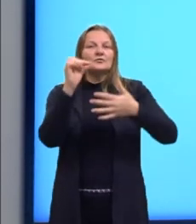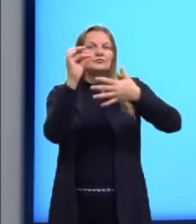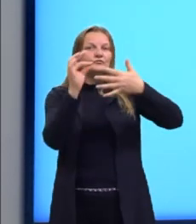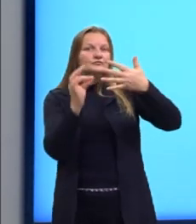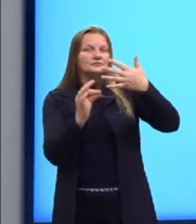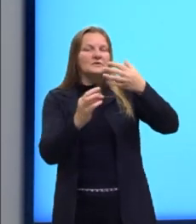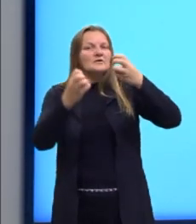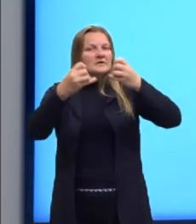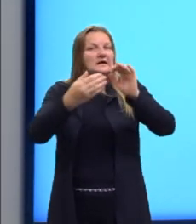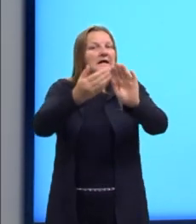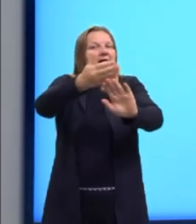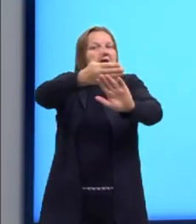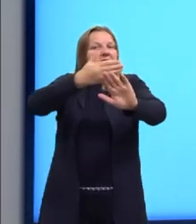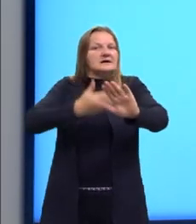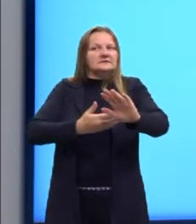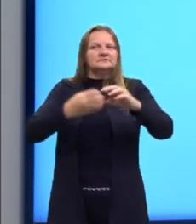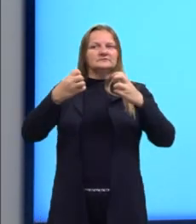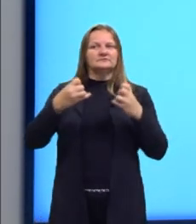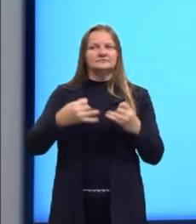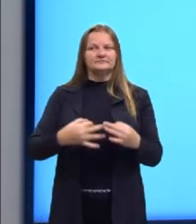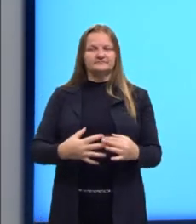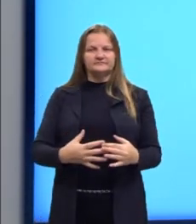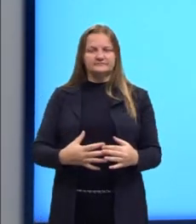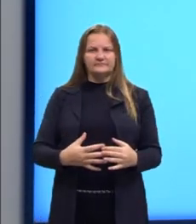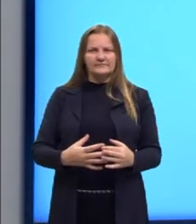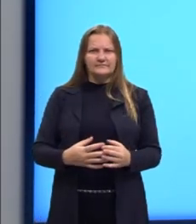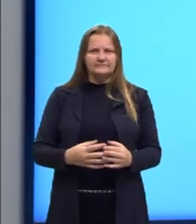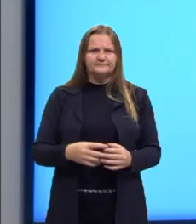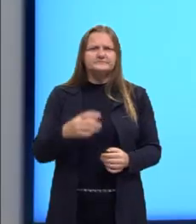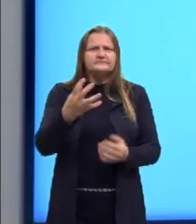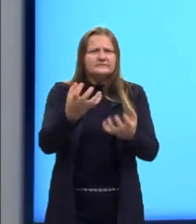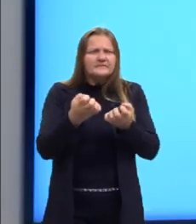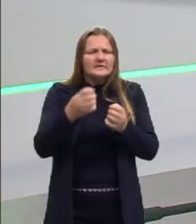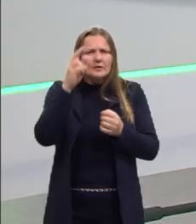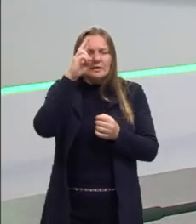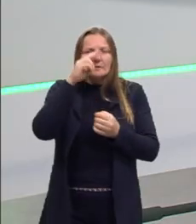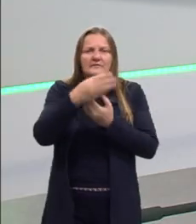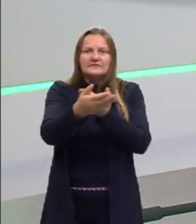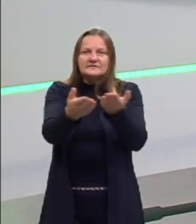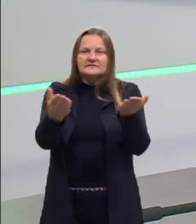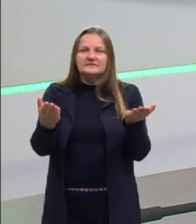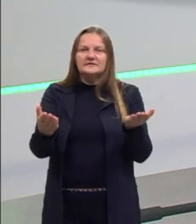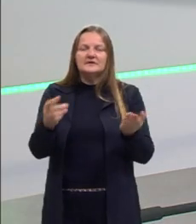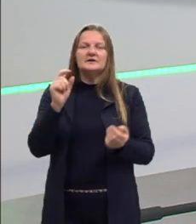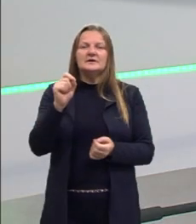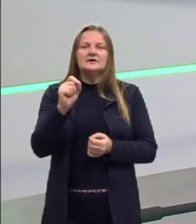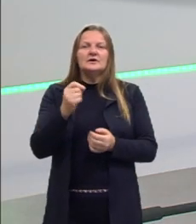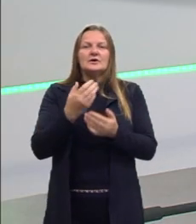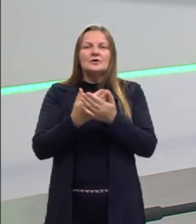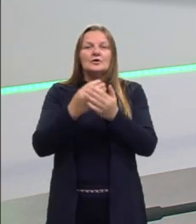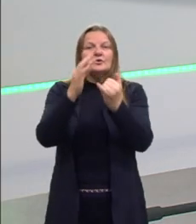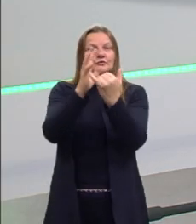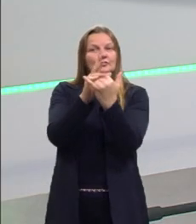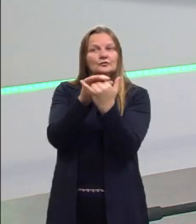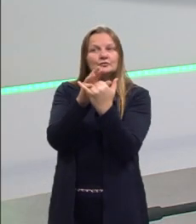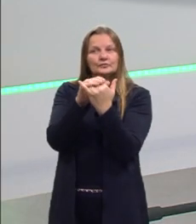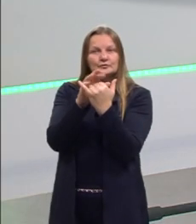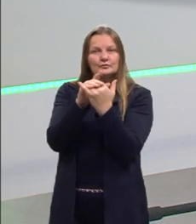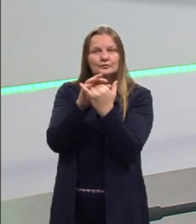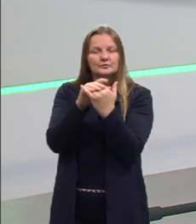aqui, para esses elementos que precisam ter na conclusão, eu só queria lembrar que lá no canal do YouTube